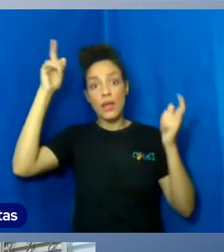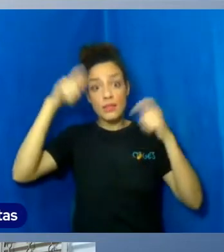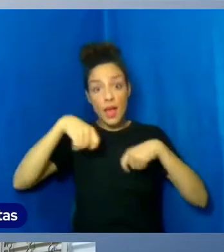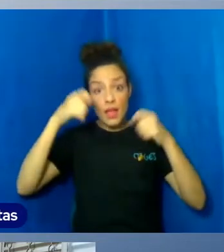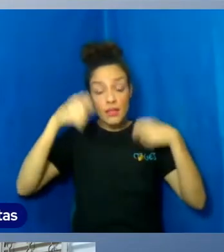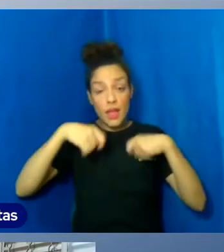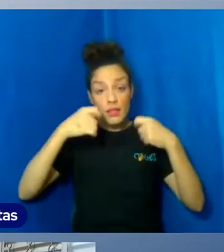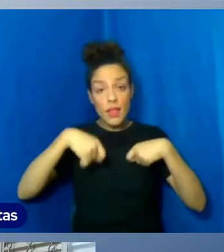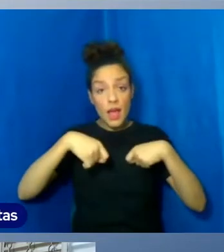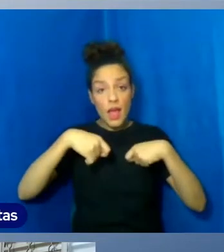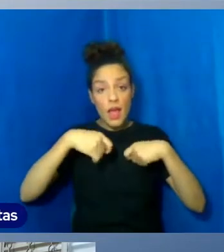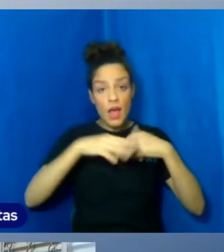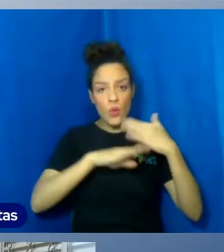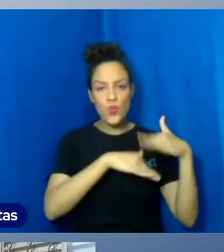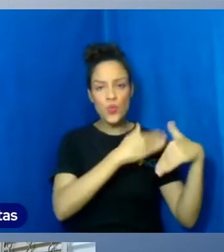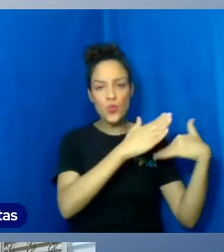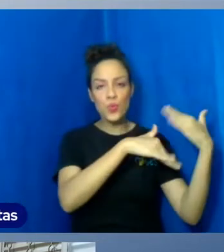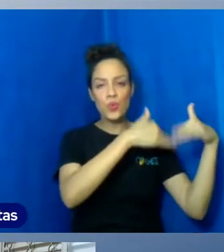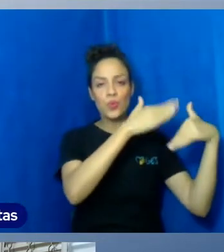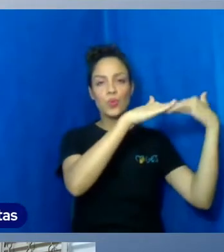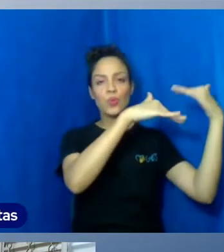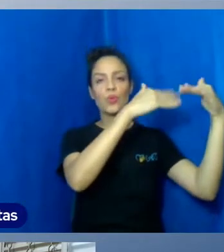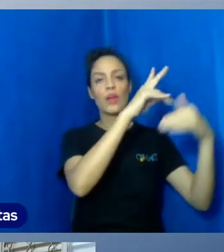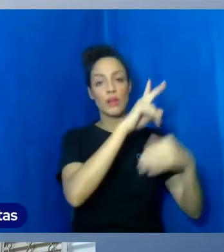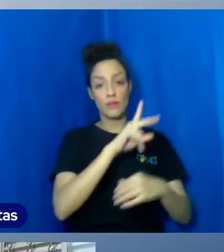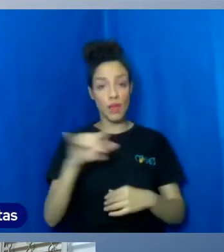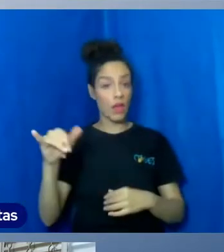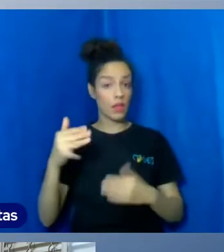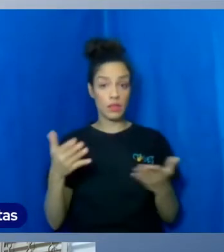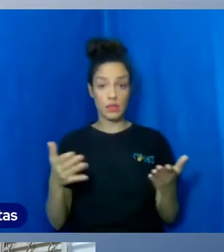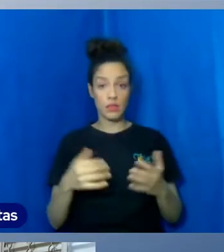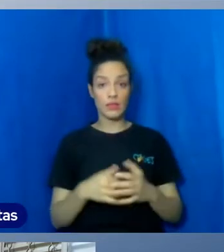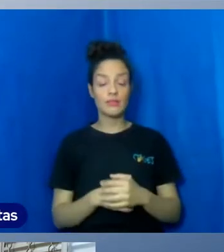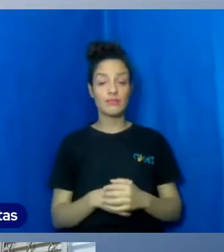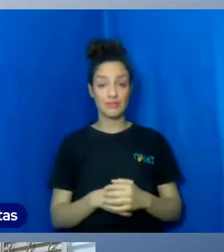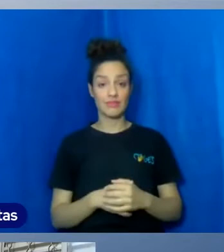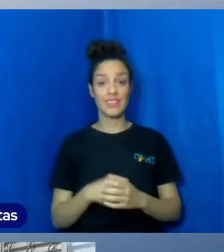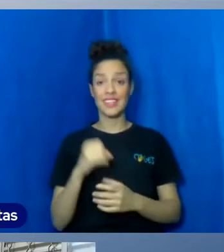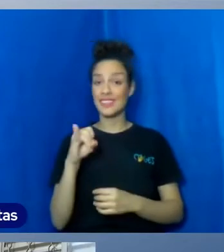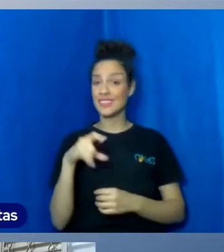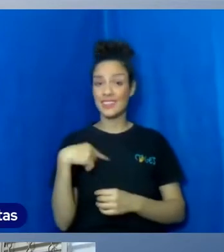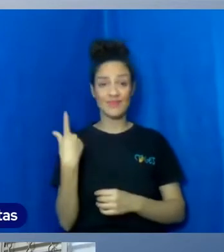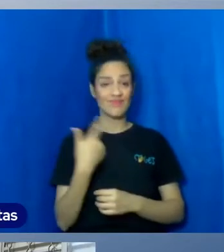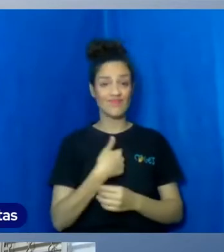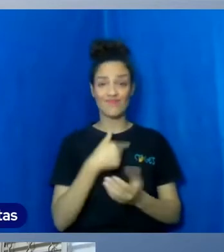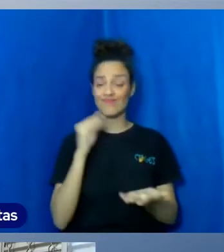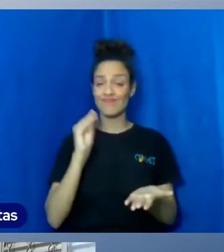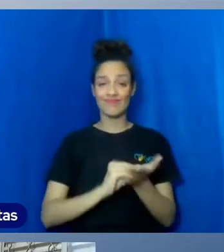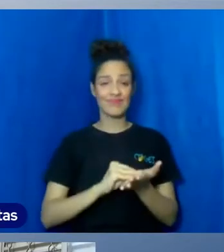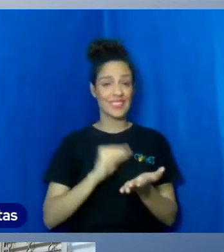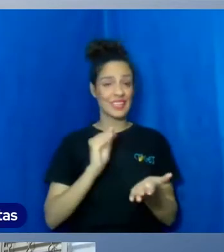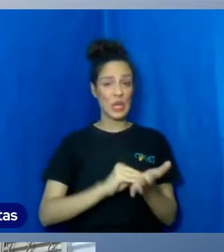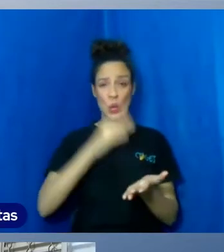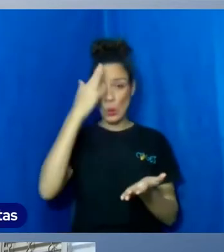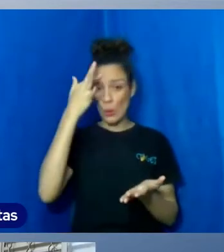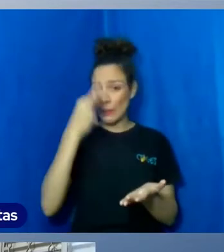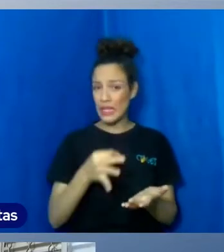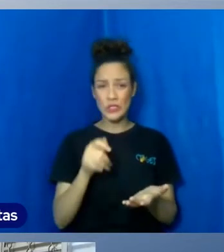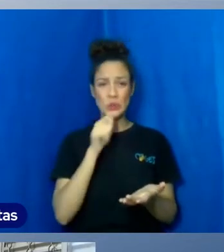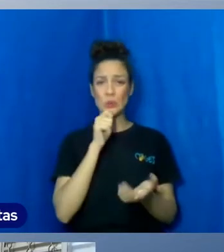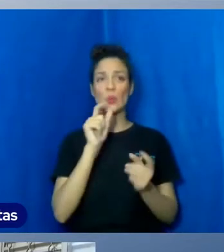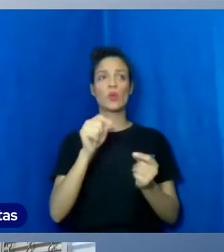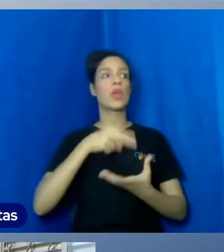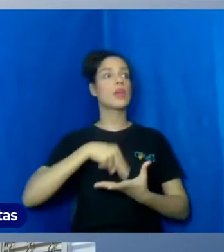entender o que se passa. Enquanto nós não compreendermos que somos almas imortais a caminho da felicidade